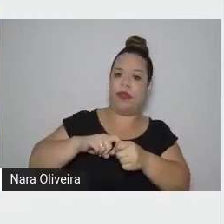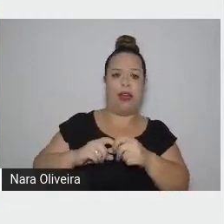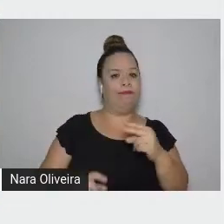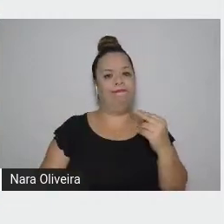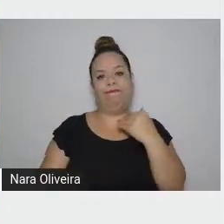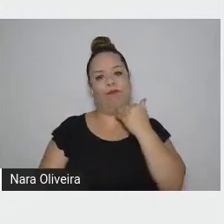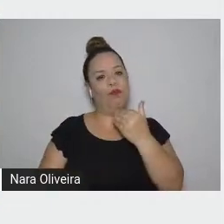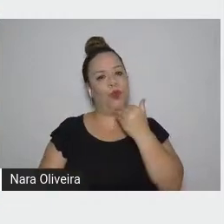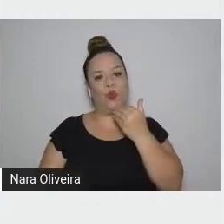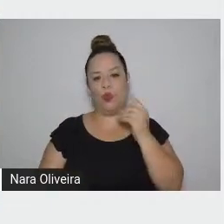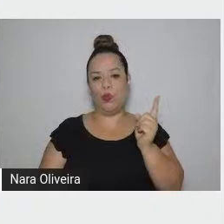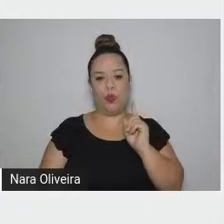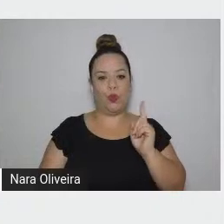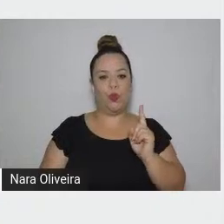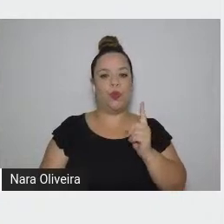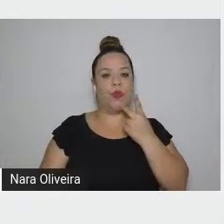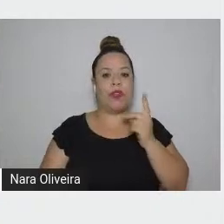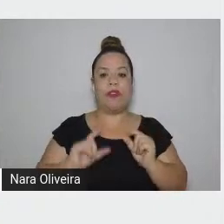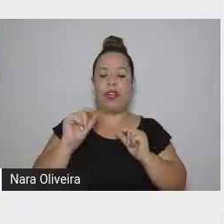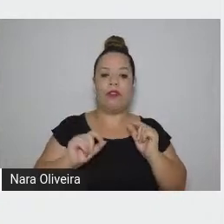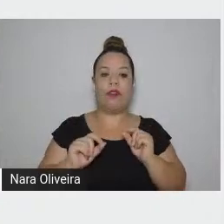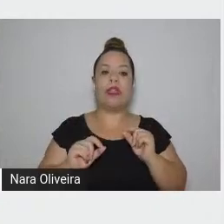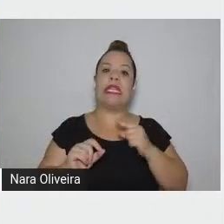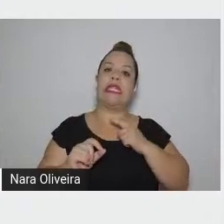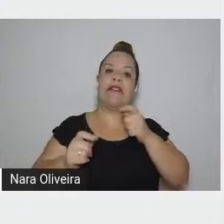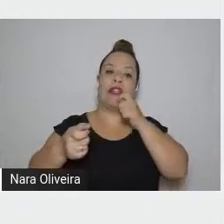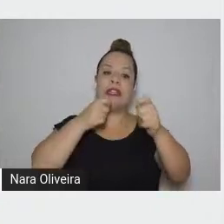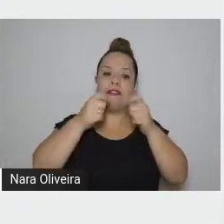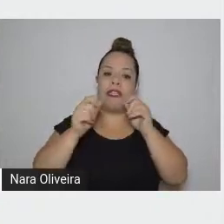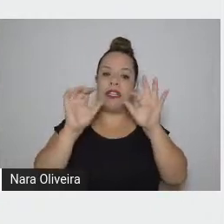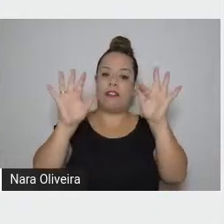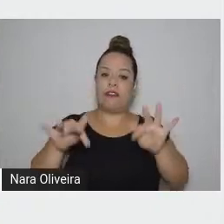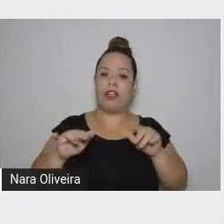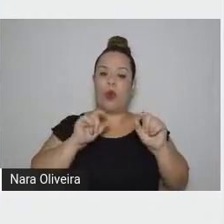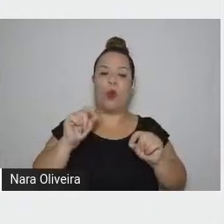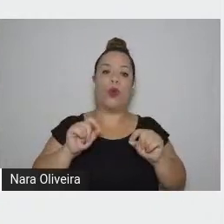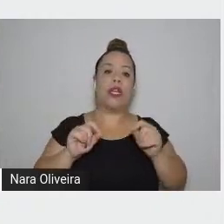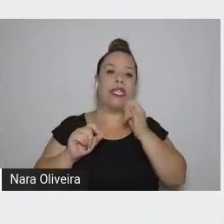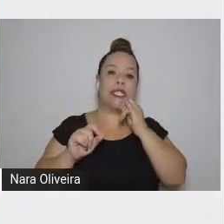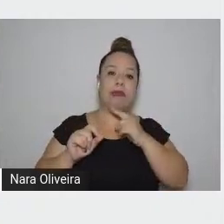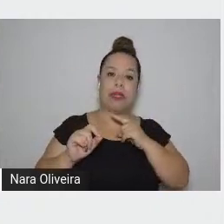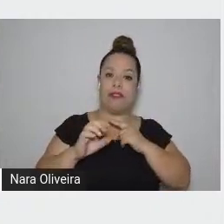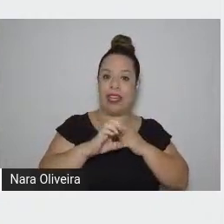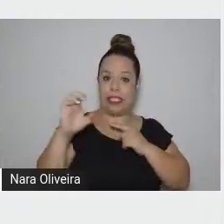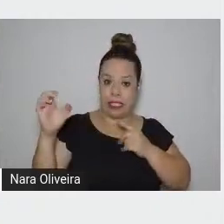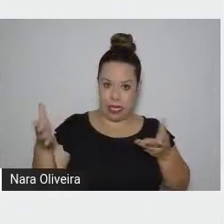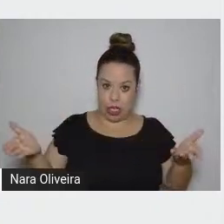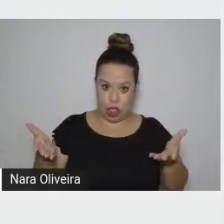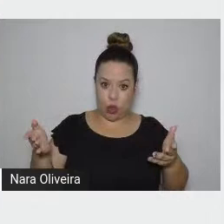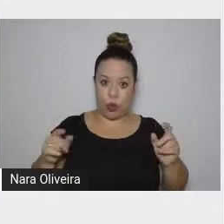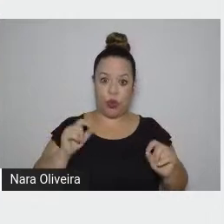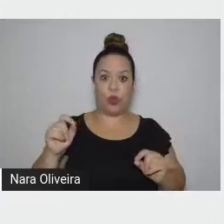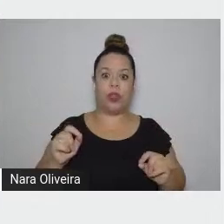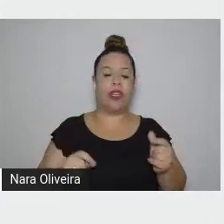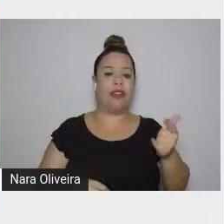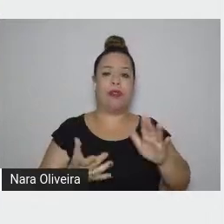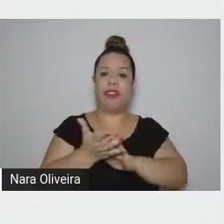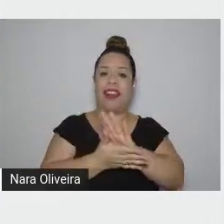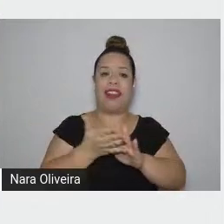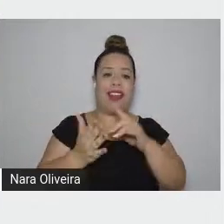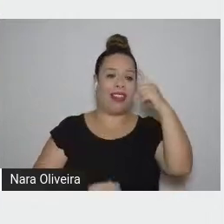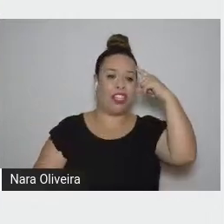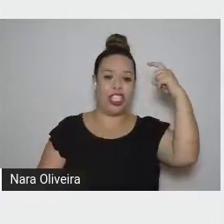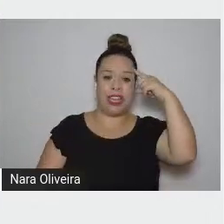dizia nas últimas entrevistas que a esquerda atual não tinha nenhuma ideia nova.